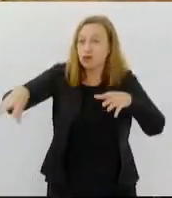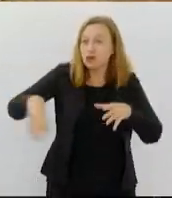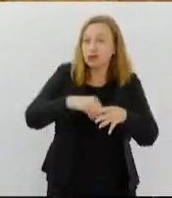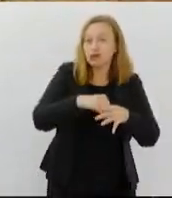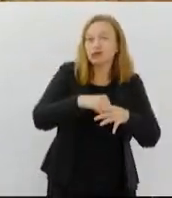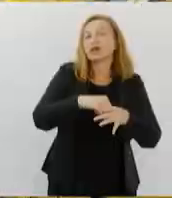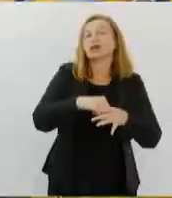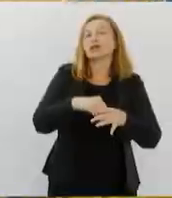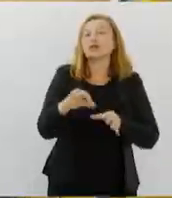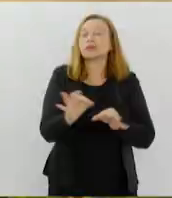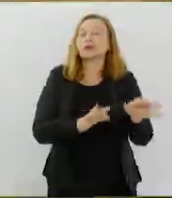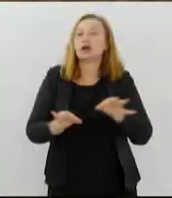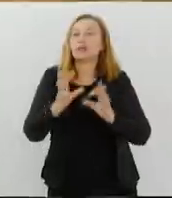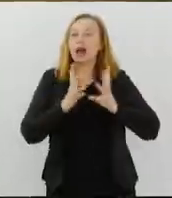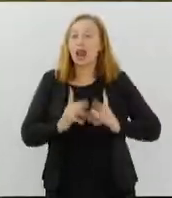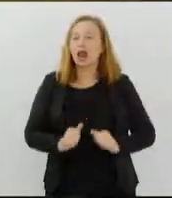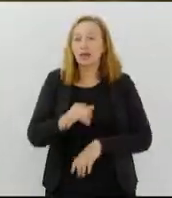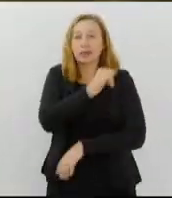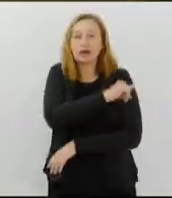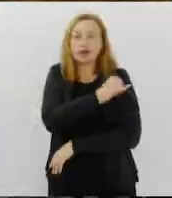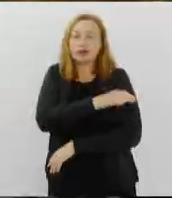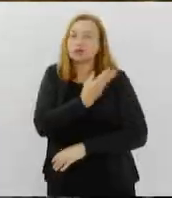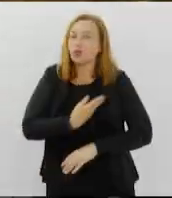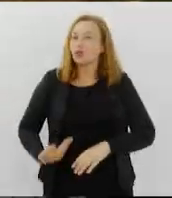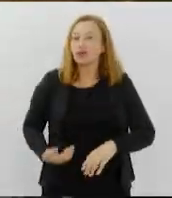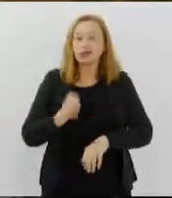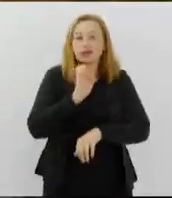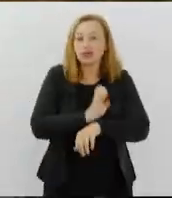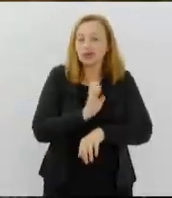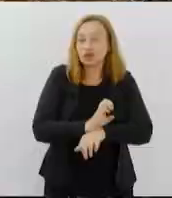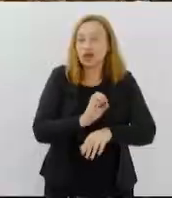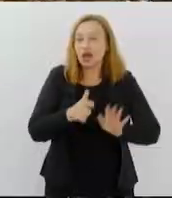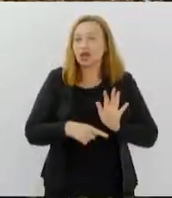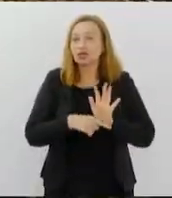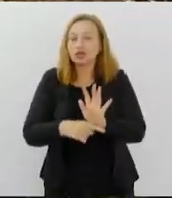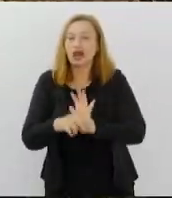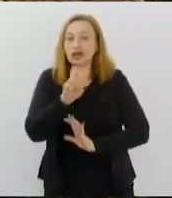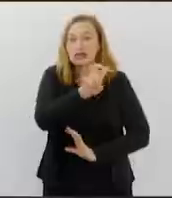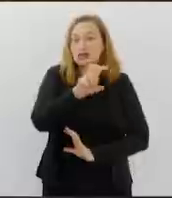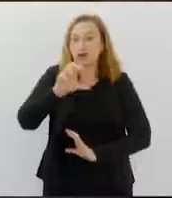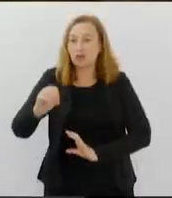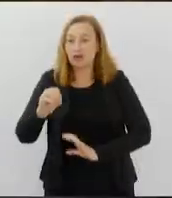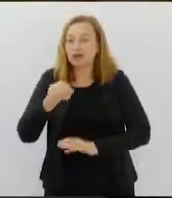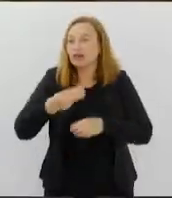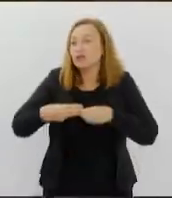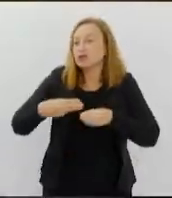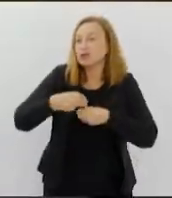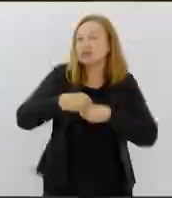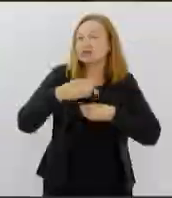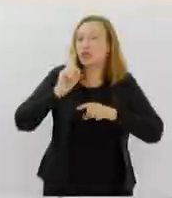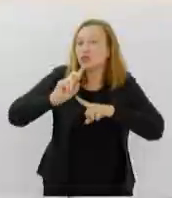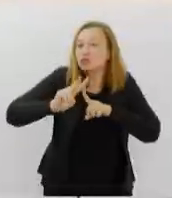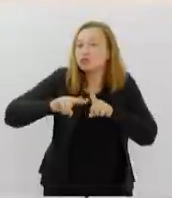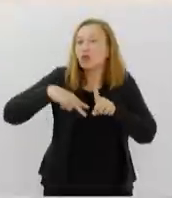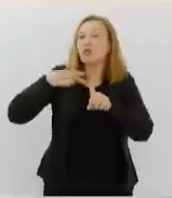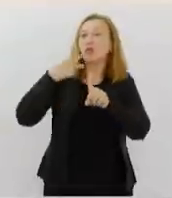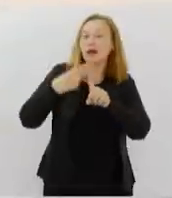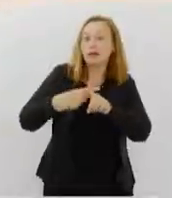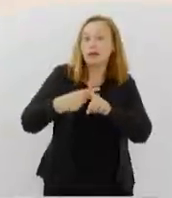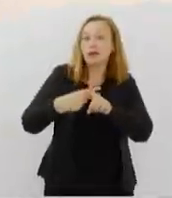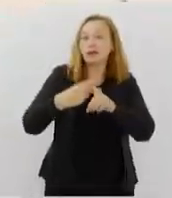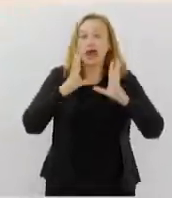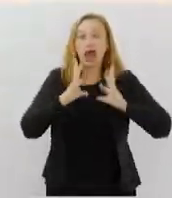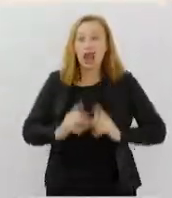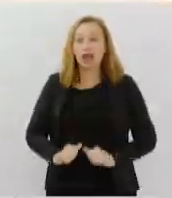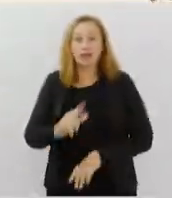Limpa Rio Margens, do governo do Estado, que vai atender a 50 municípios. Esse é um desdobramento do programa Limpa